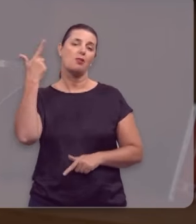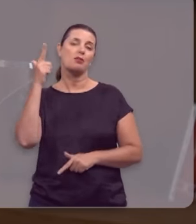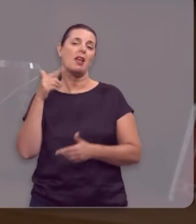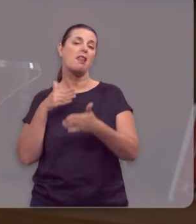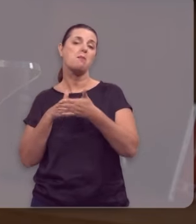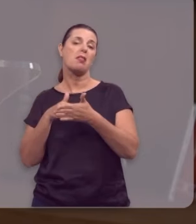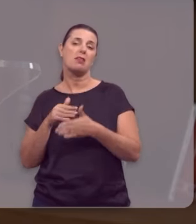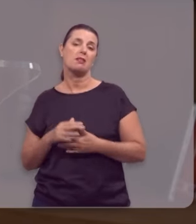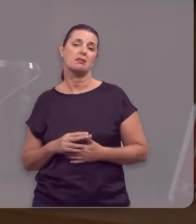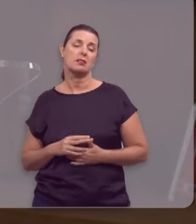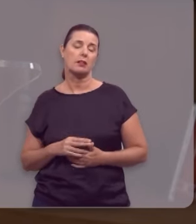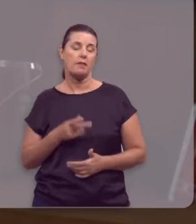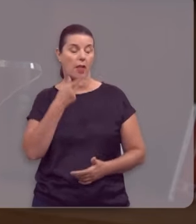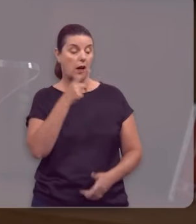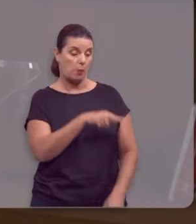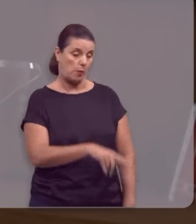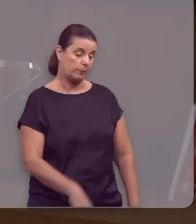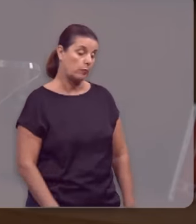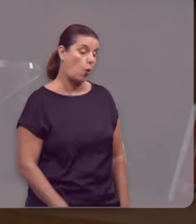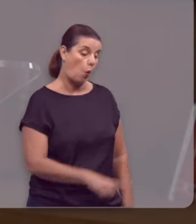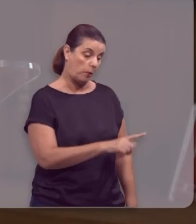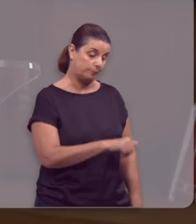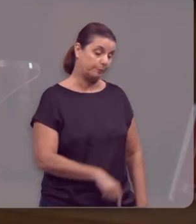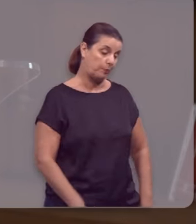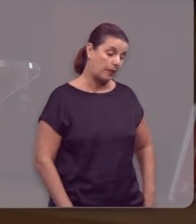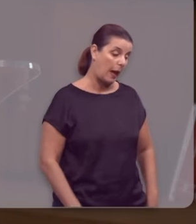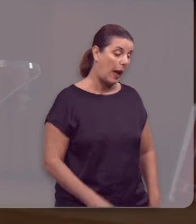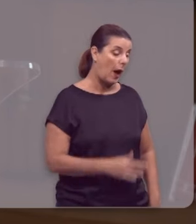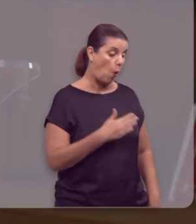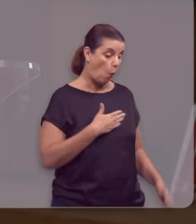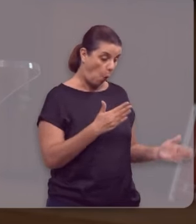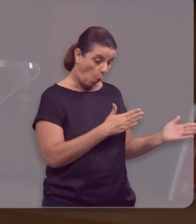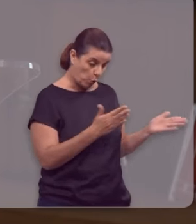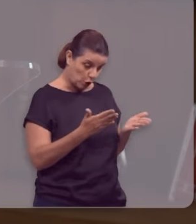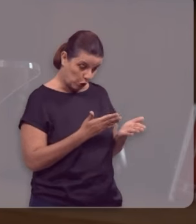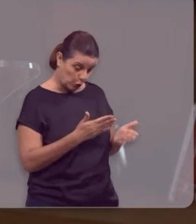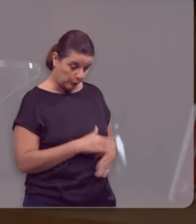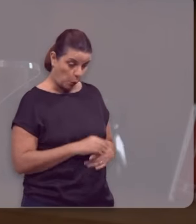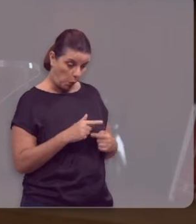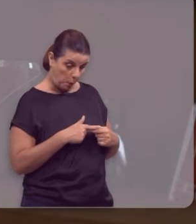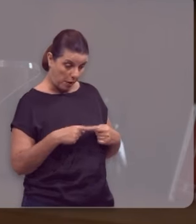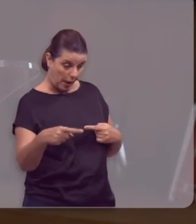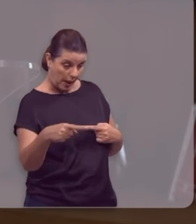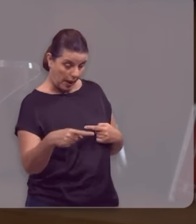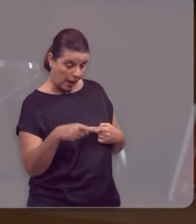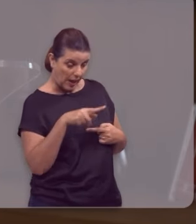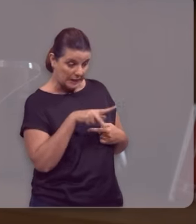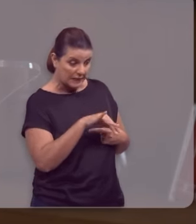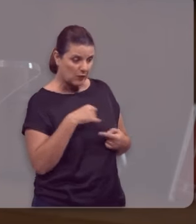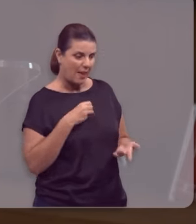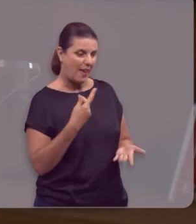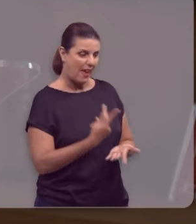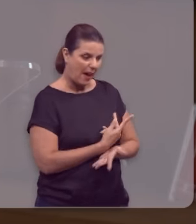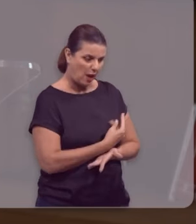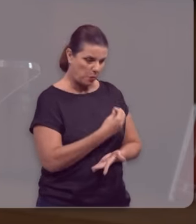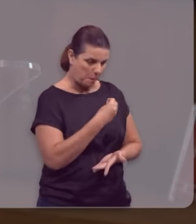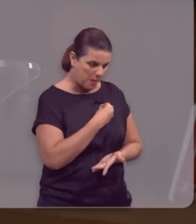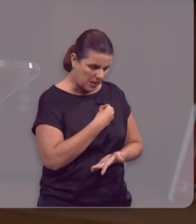Imagine que Deus dissesse assim para você e para mim, olha, a partir de hoje, se você pisar na bola,